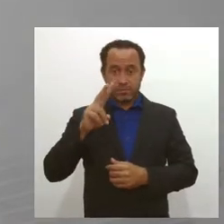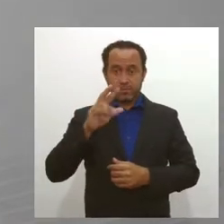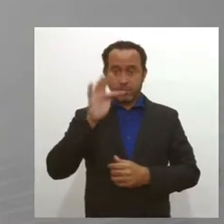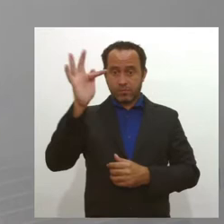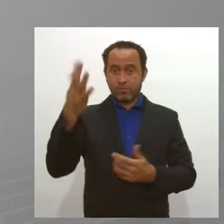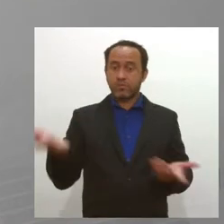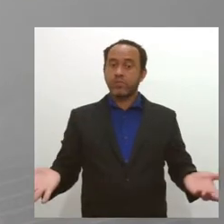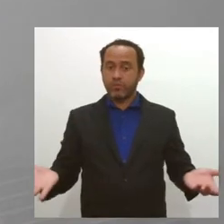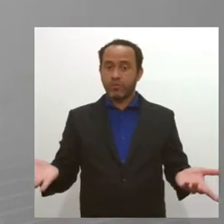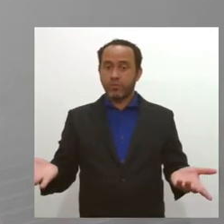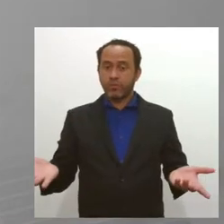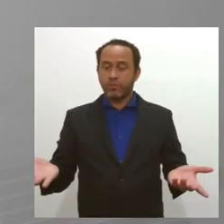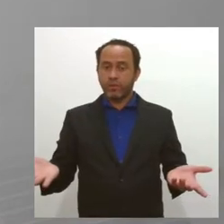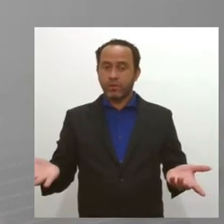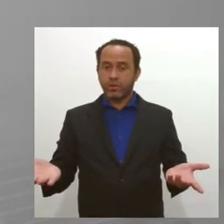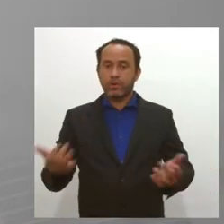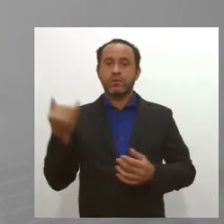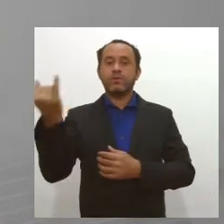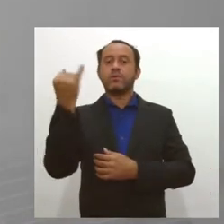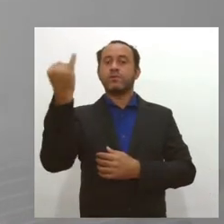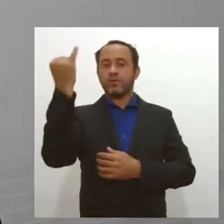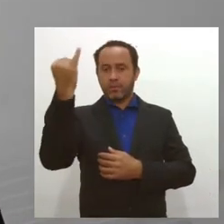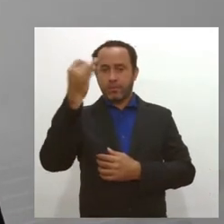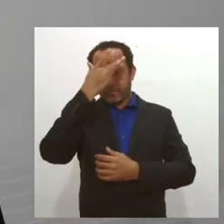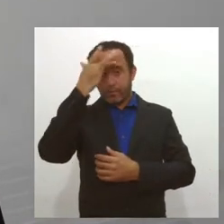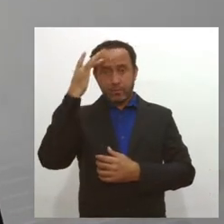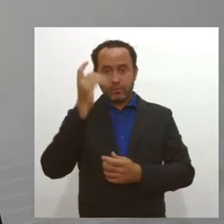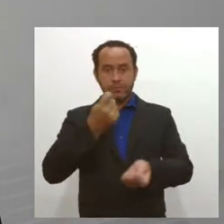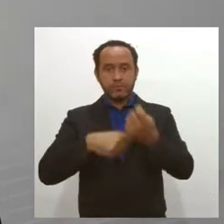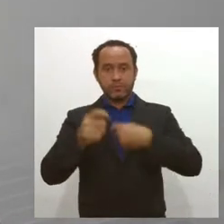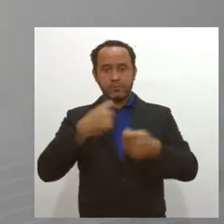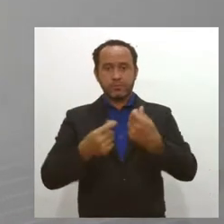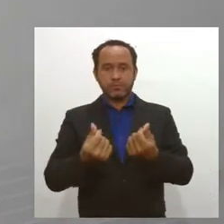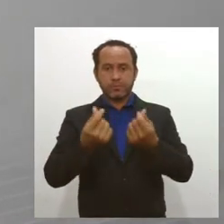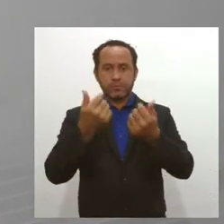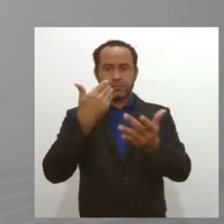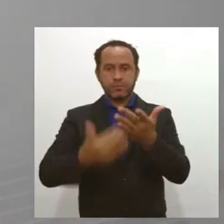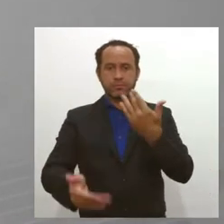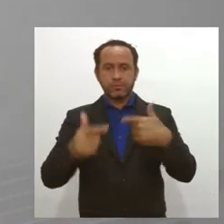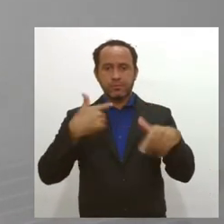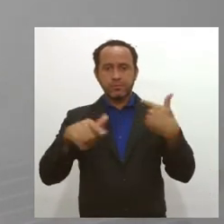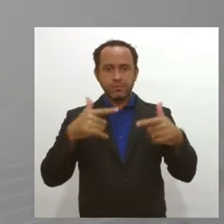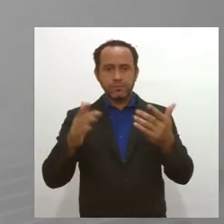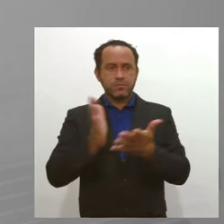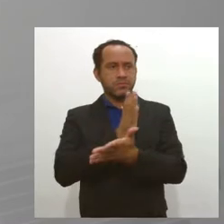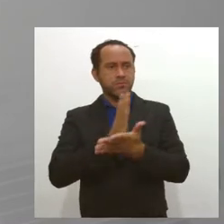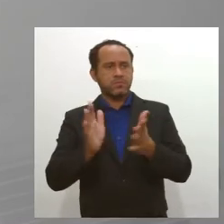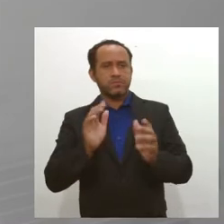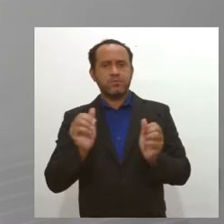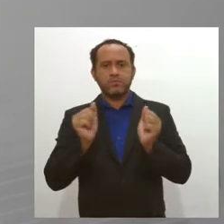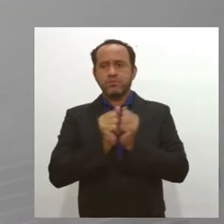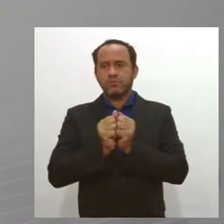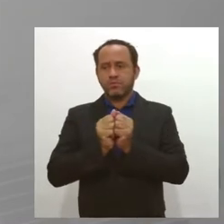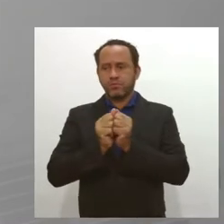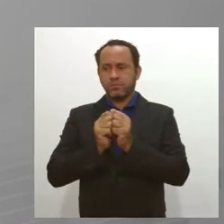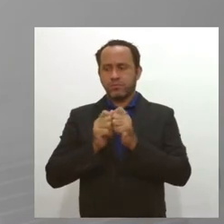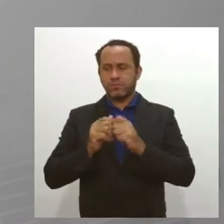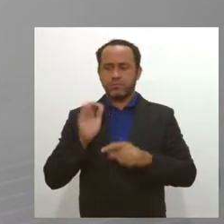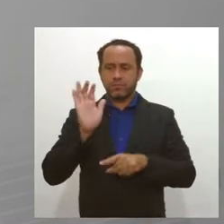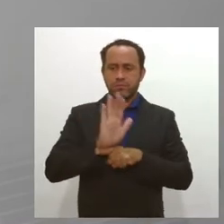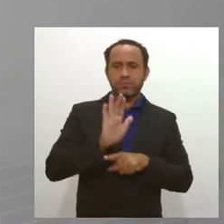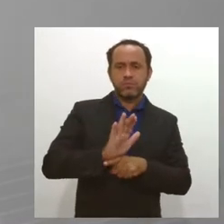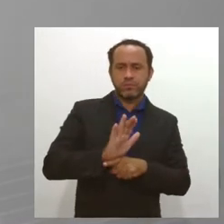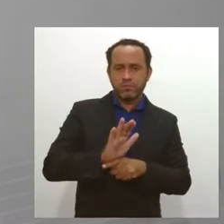Então, e um caso importantíssimo, as pessoas falam de economia, perda de emprego, alguns se juntam para fazer uma ajuda humanitária,